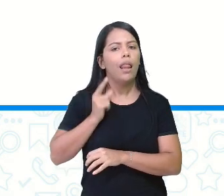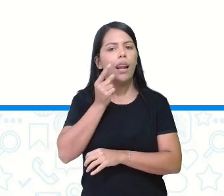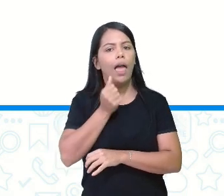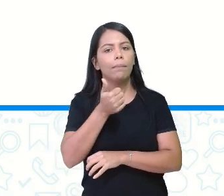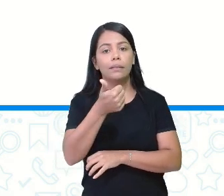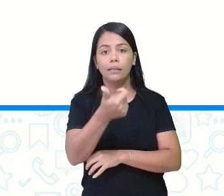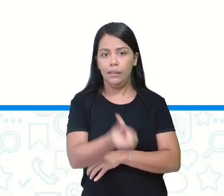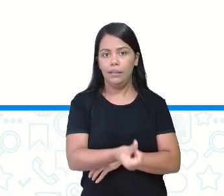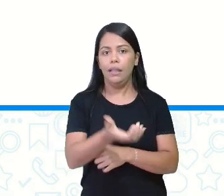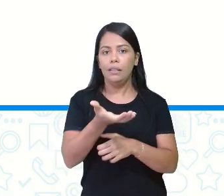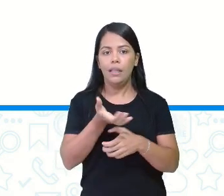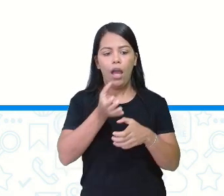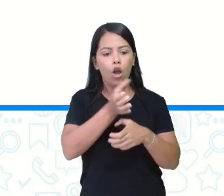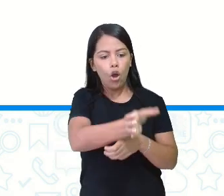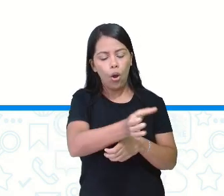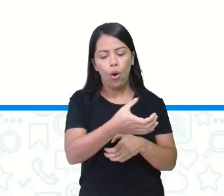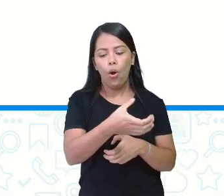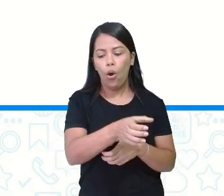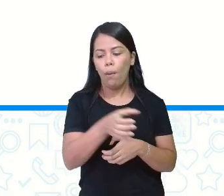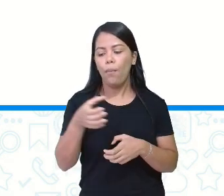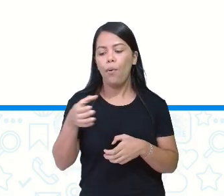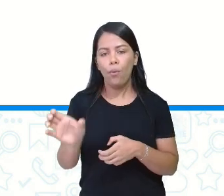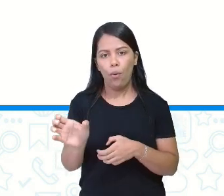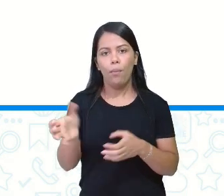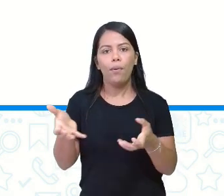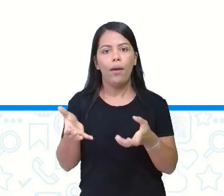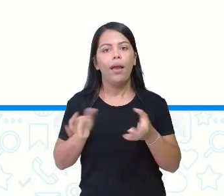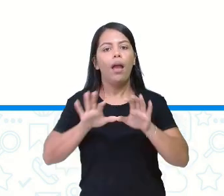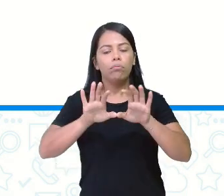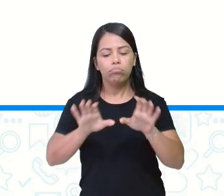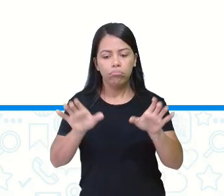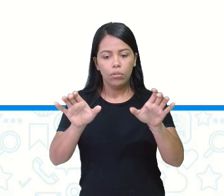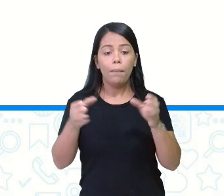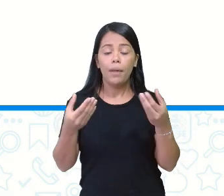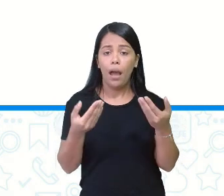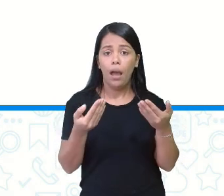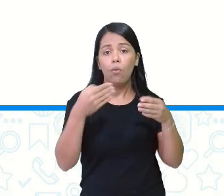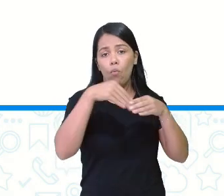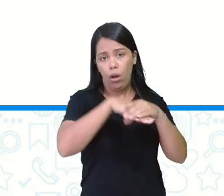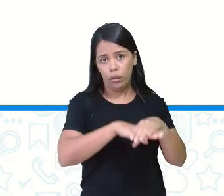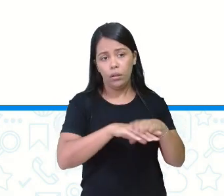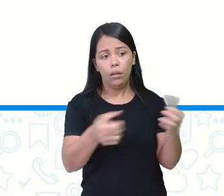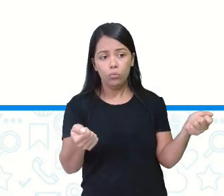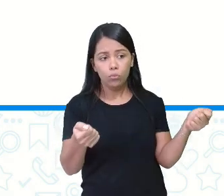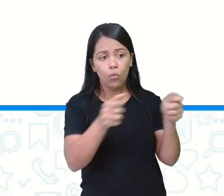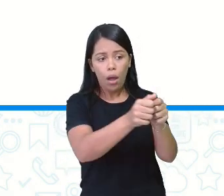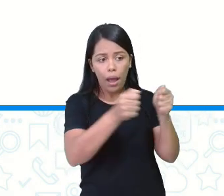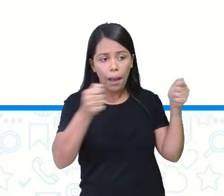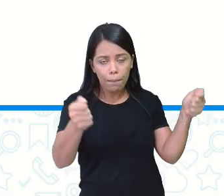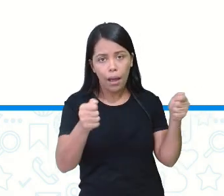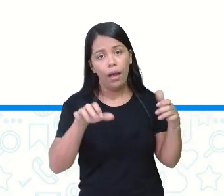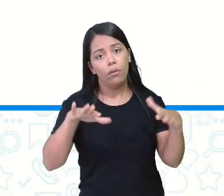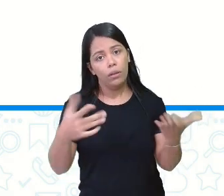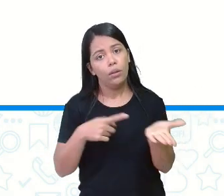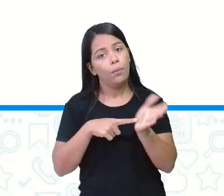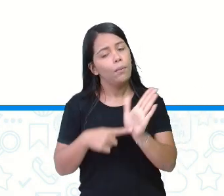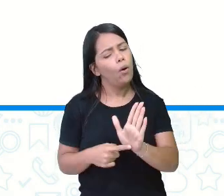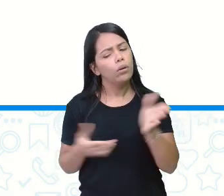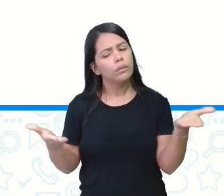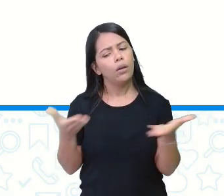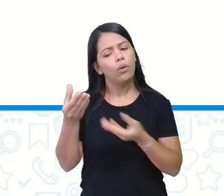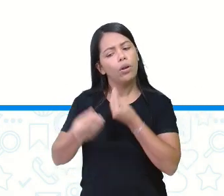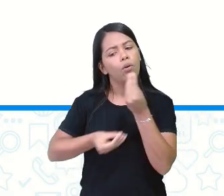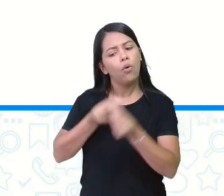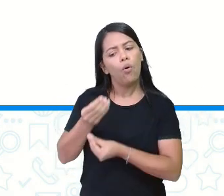em dois copos para guardar no seu armário. Represente como ela pode fazer essa